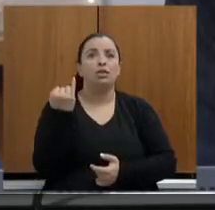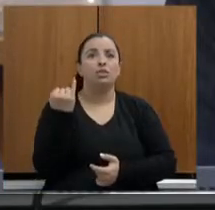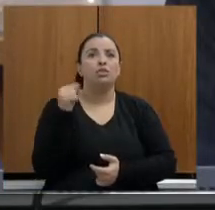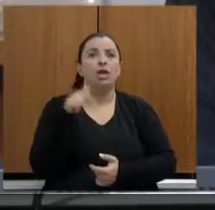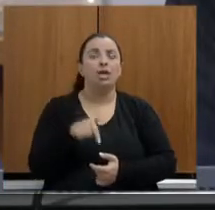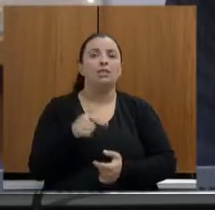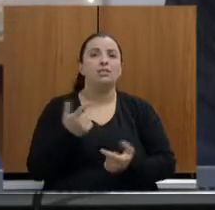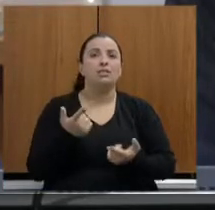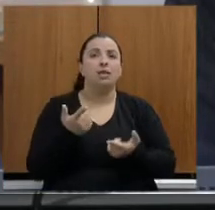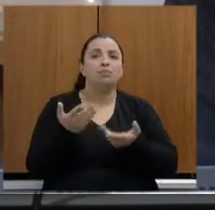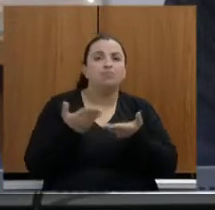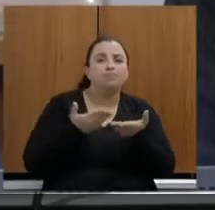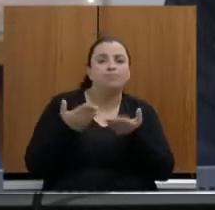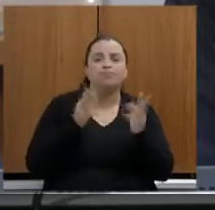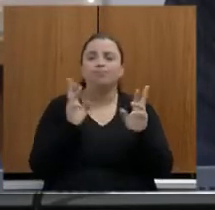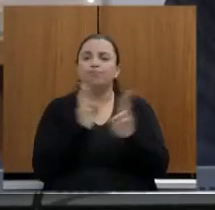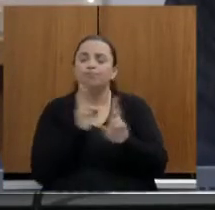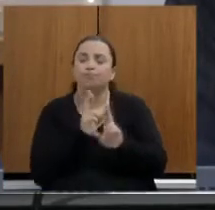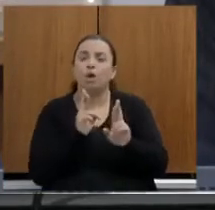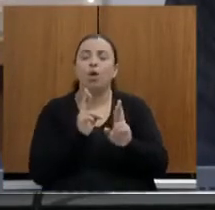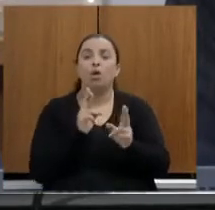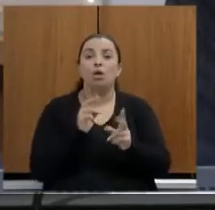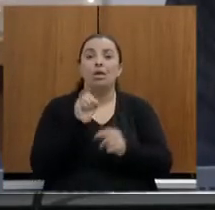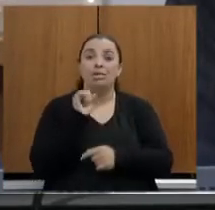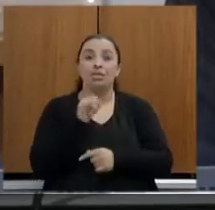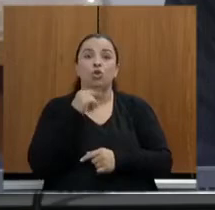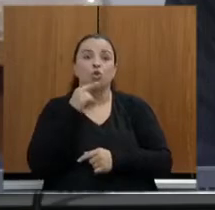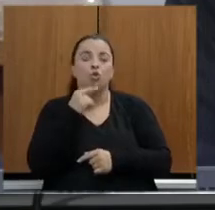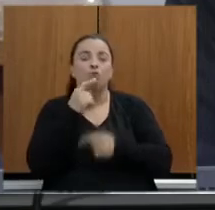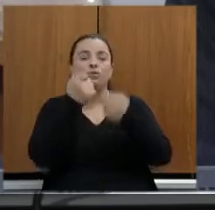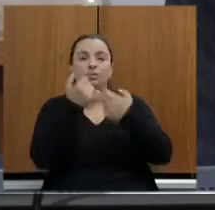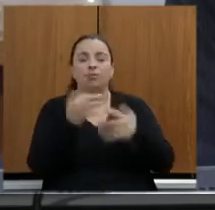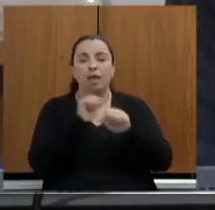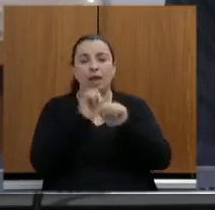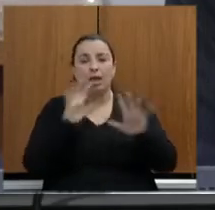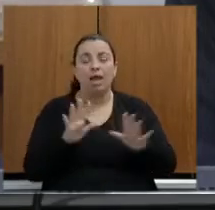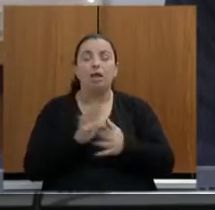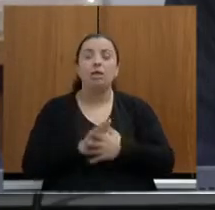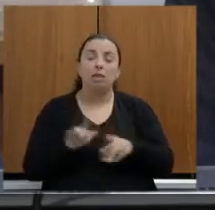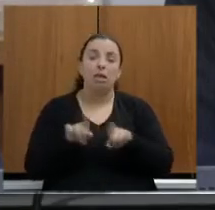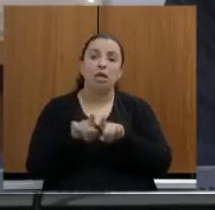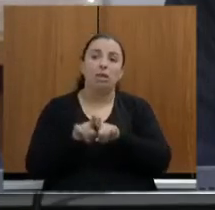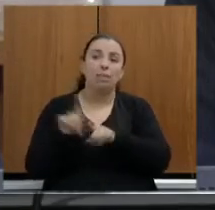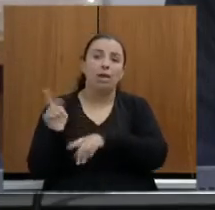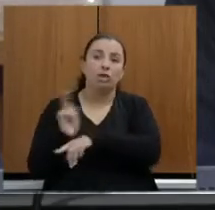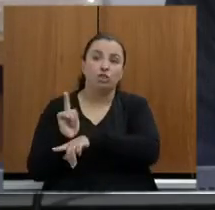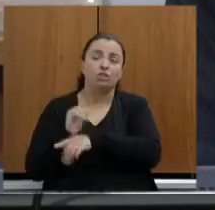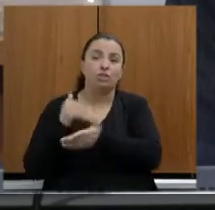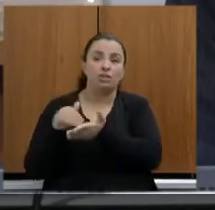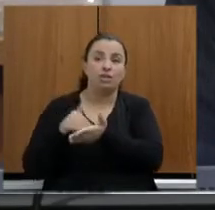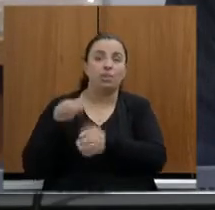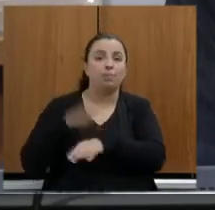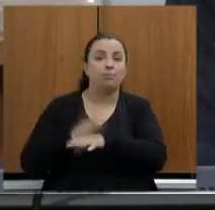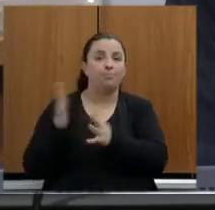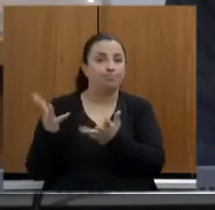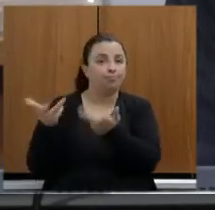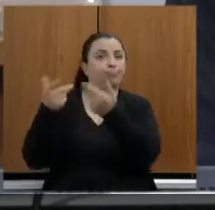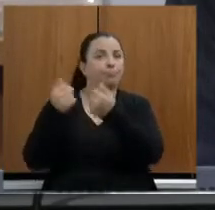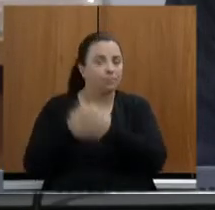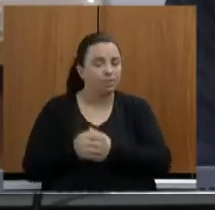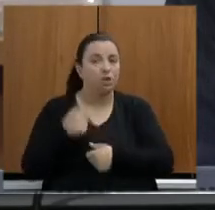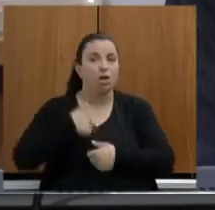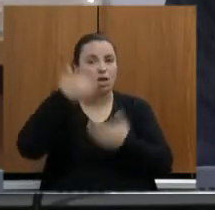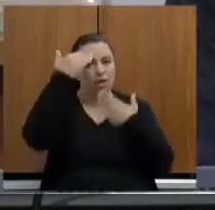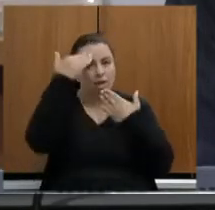interlocução para que nós possamos esclarecer as dúvidas e aperfeiçoar também a gestão da secretaria. Então, eu queria, desde logo, agradecê-lo